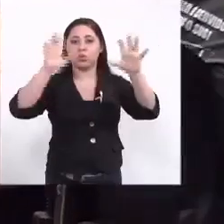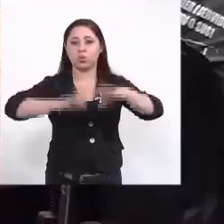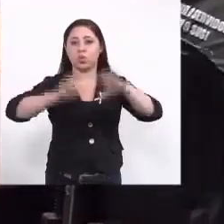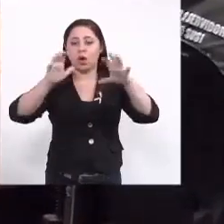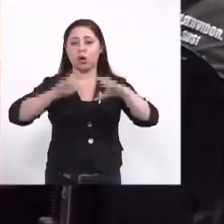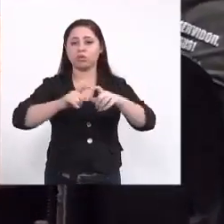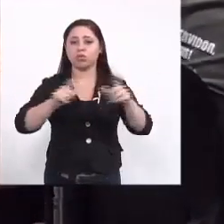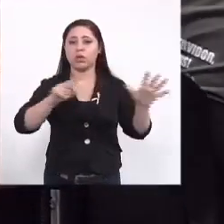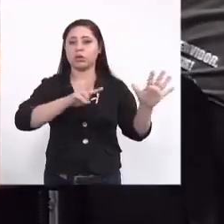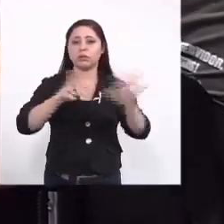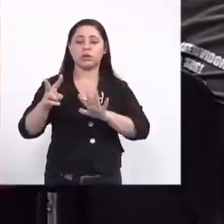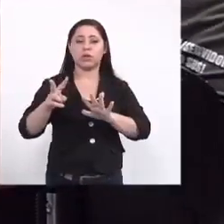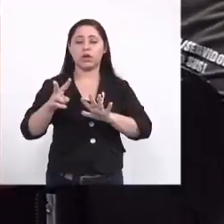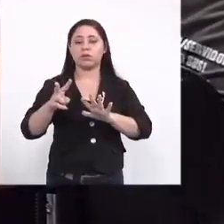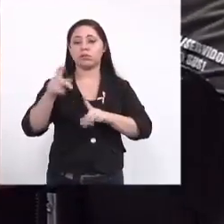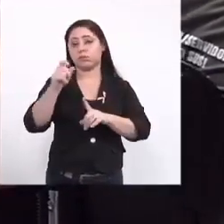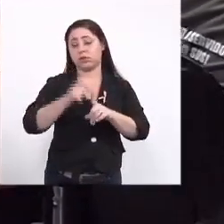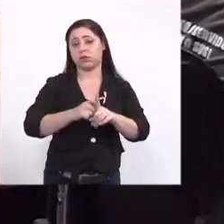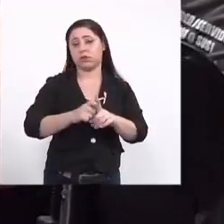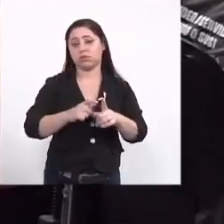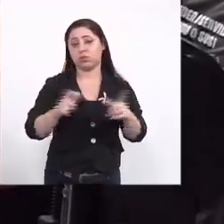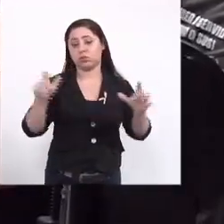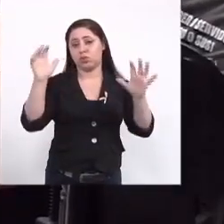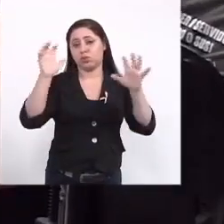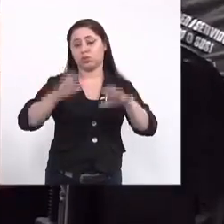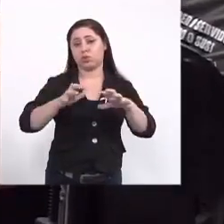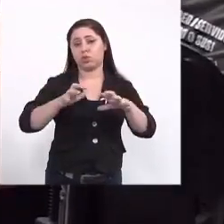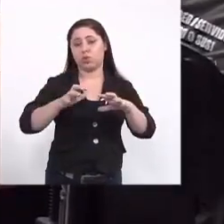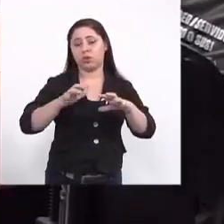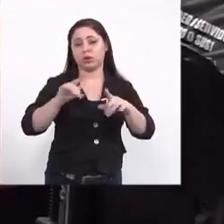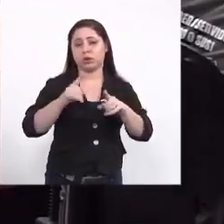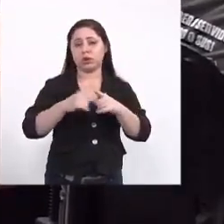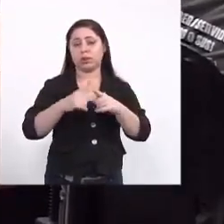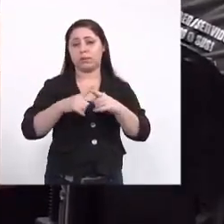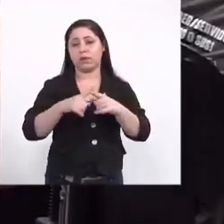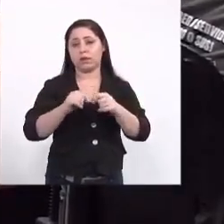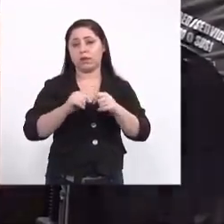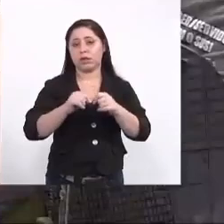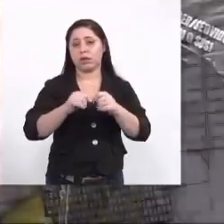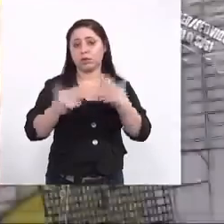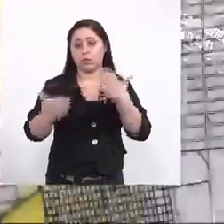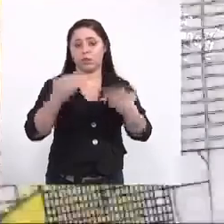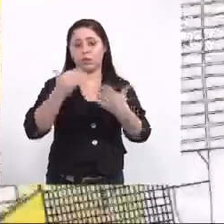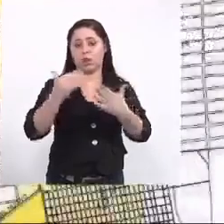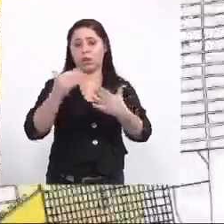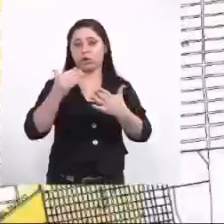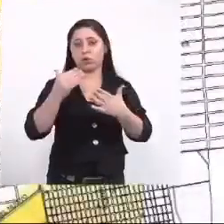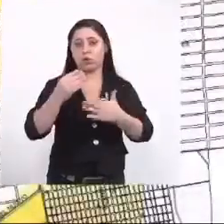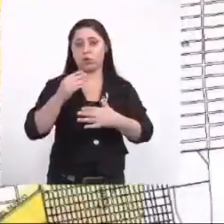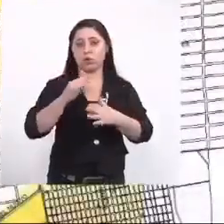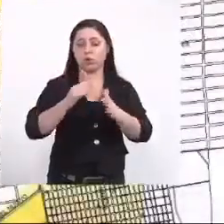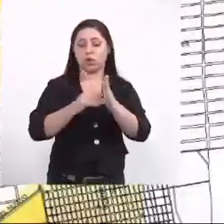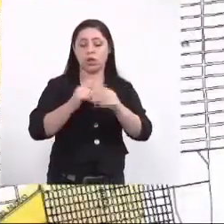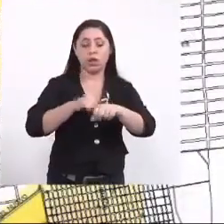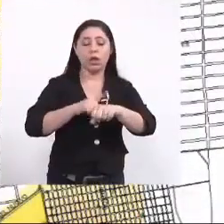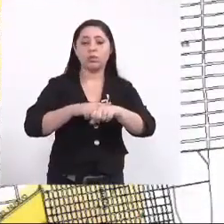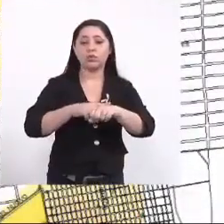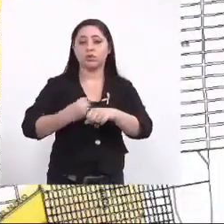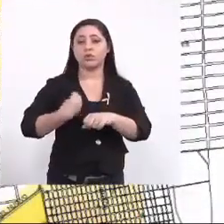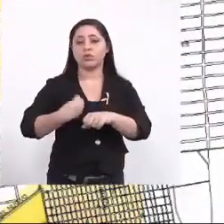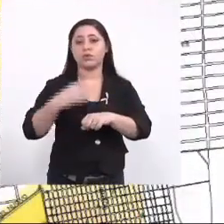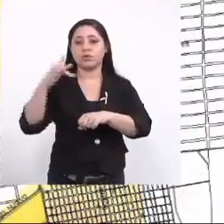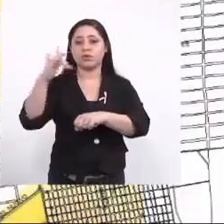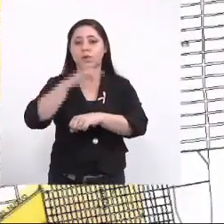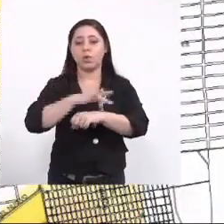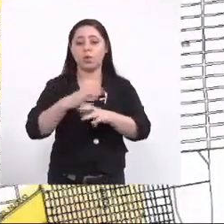maior de acordo relacionando com o ciclo de vida do mosquito eu posso entender que áreas que estão acumulando maior